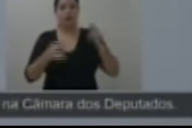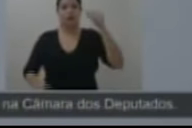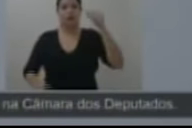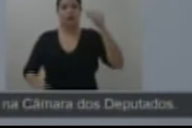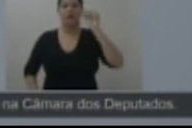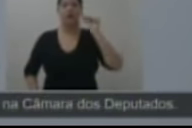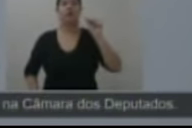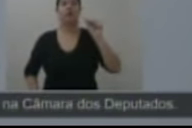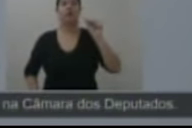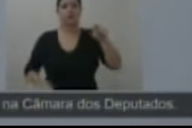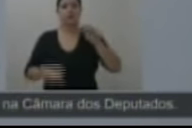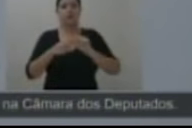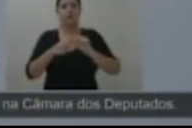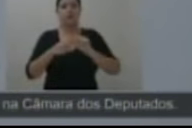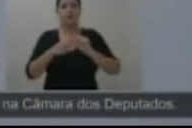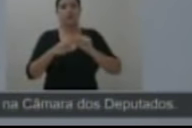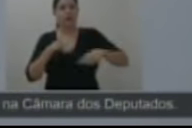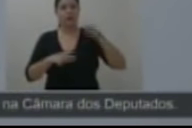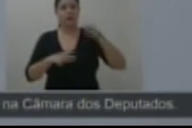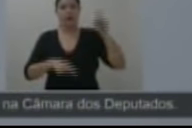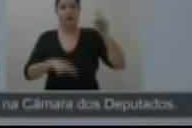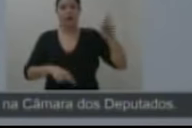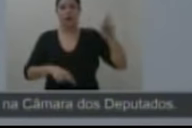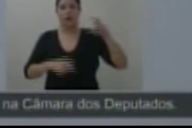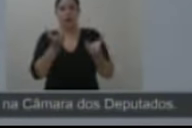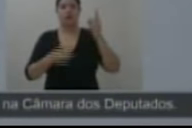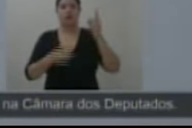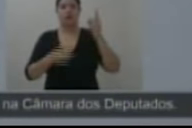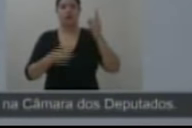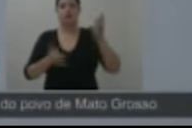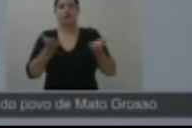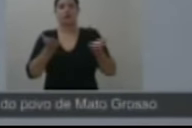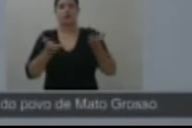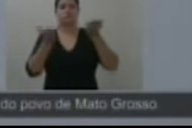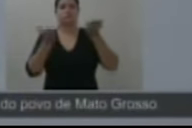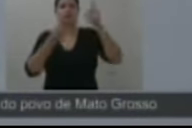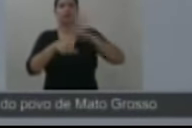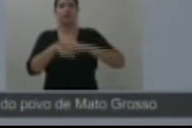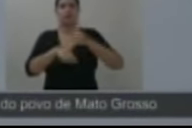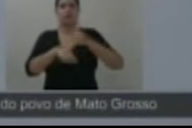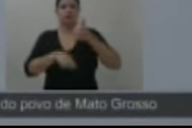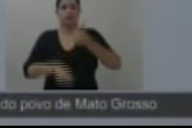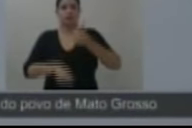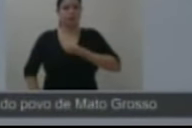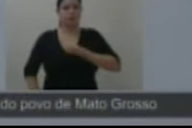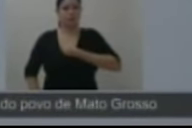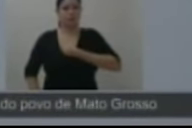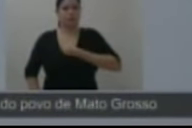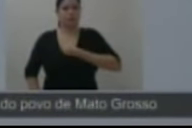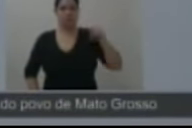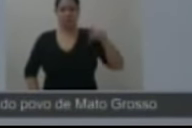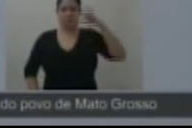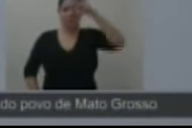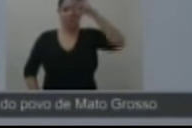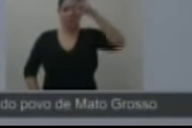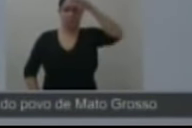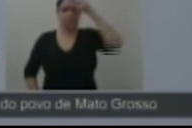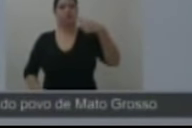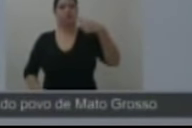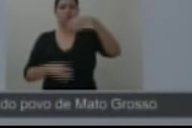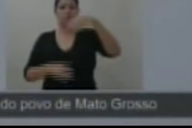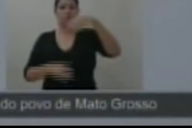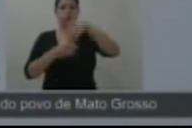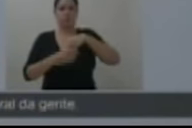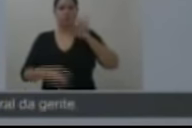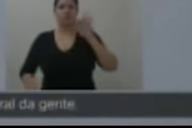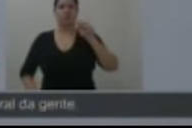agora usar essa experiência para trabalhar ainda mais na Câmara dos Deputados, pelo desenvolvimento e a melhoria da qualidade de vida do povo de Mato